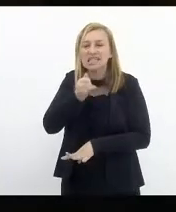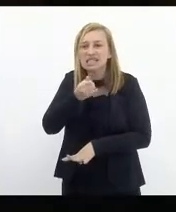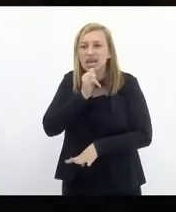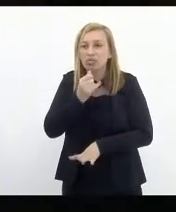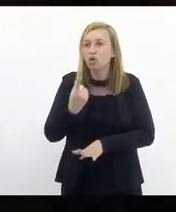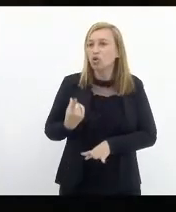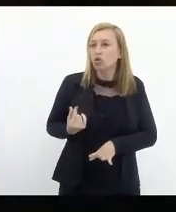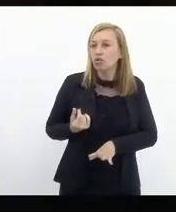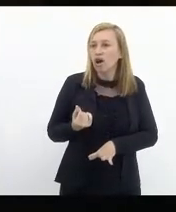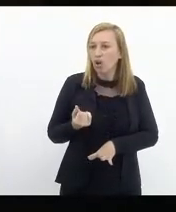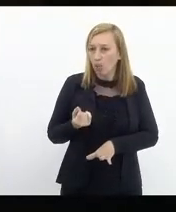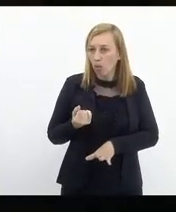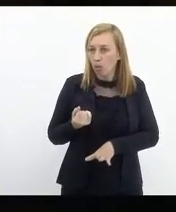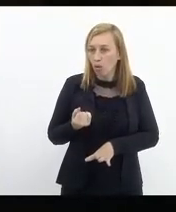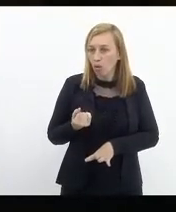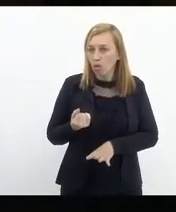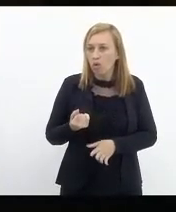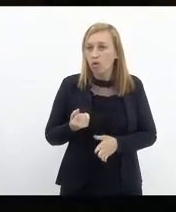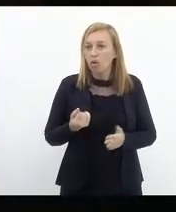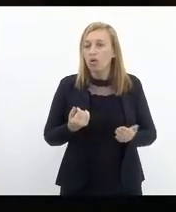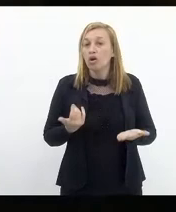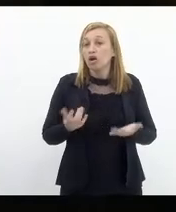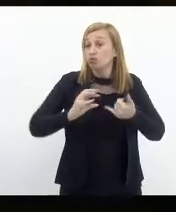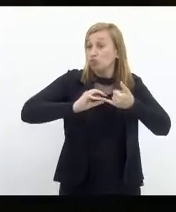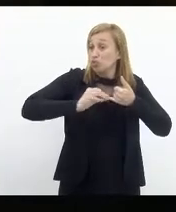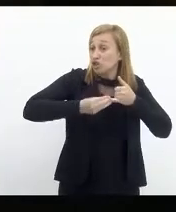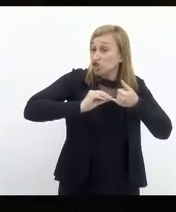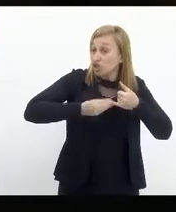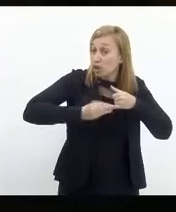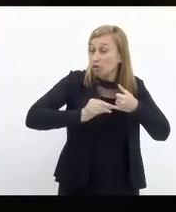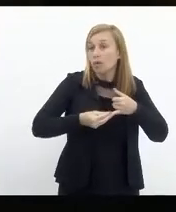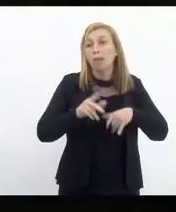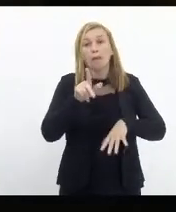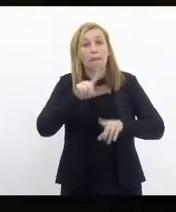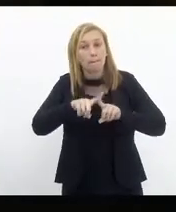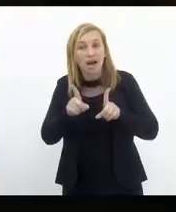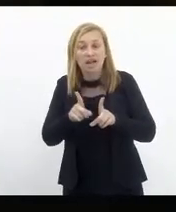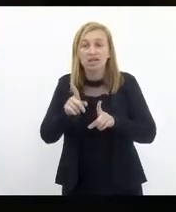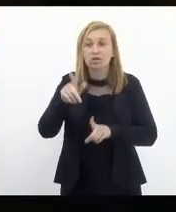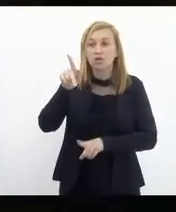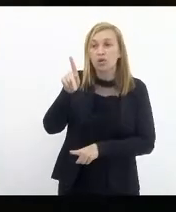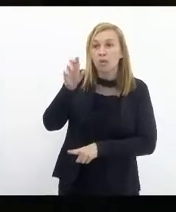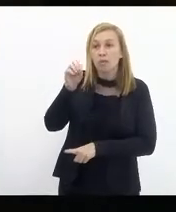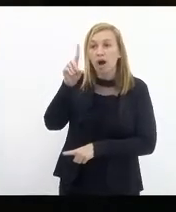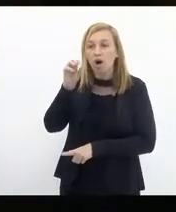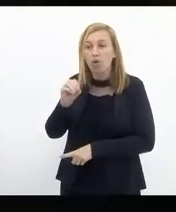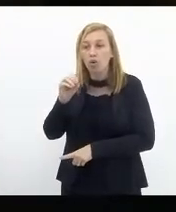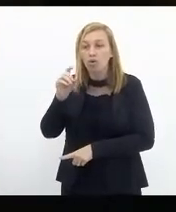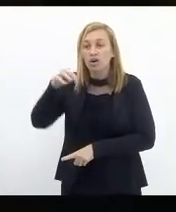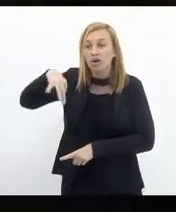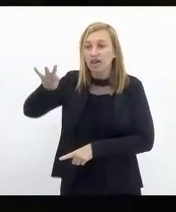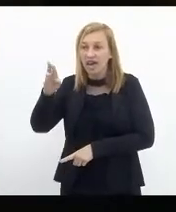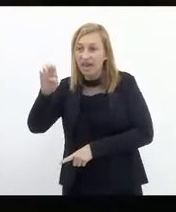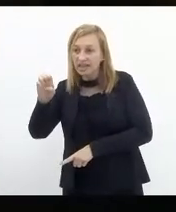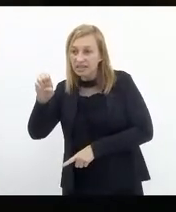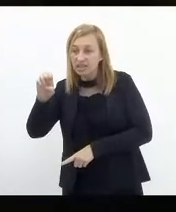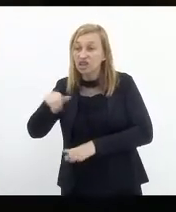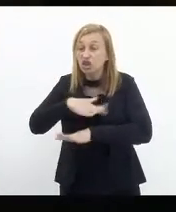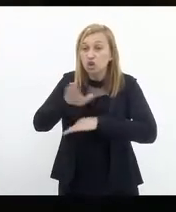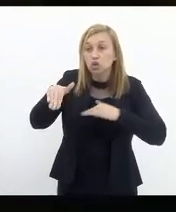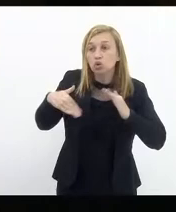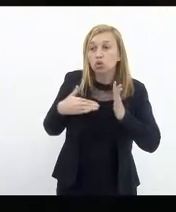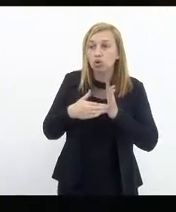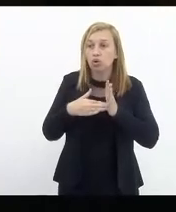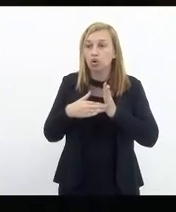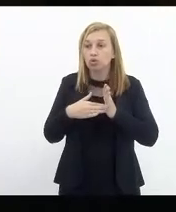os valores abusivos com relação ao feijão, mas o Paulo Guedes e toda a sua equipe econômica acham que o povo não